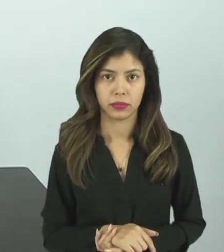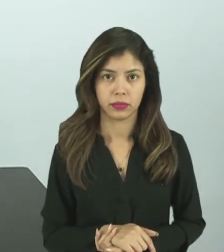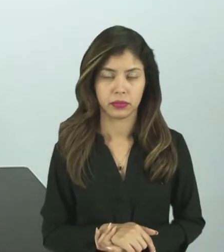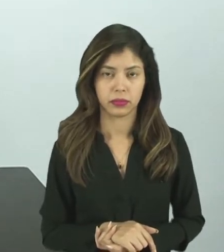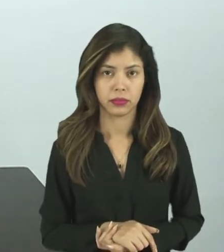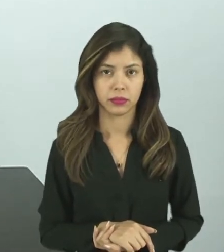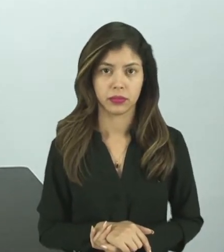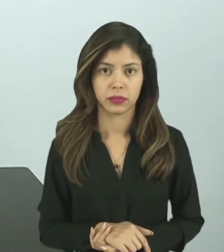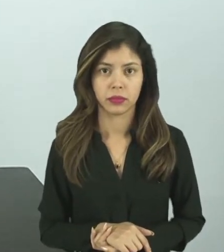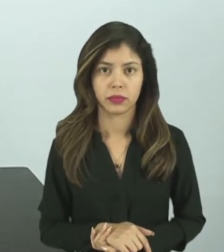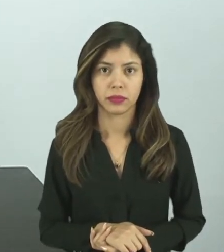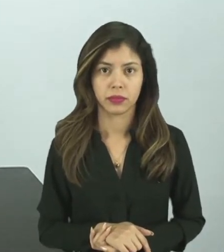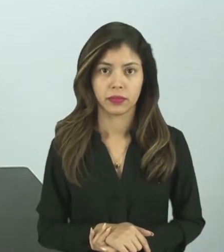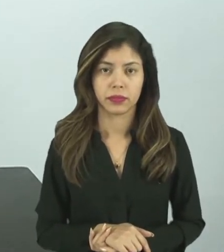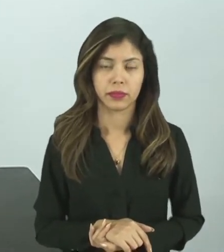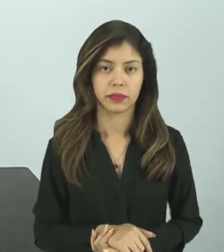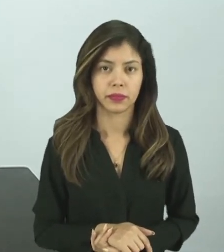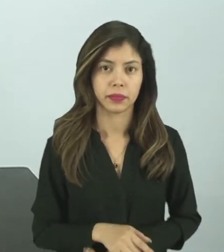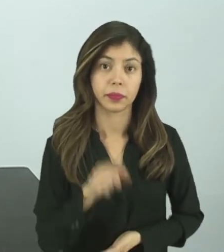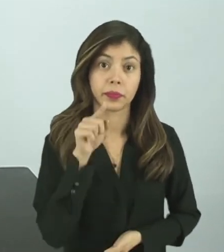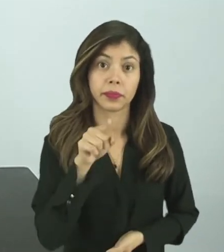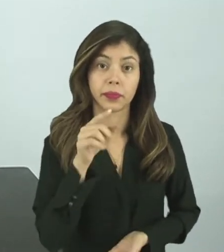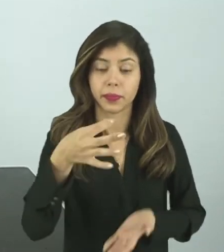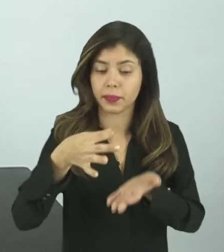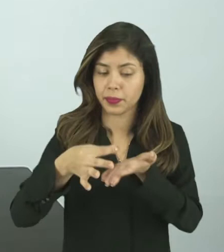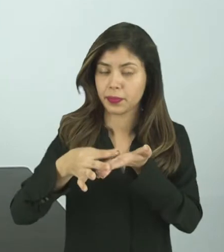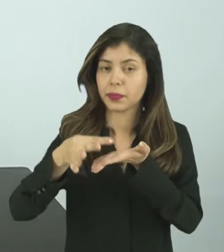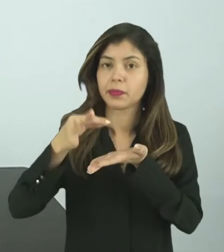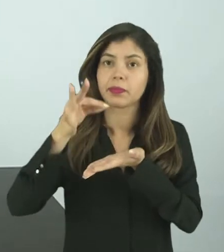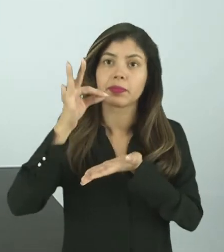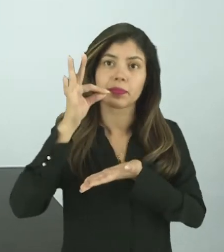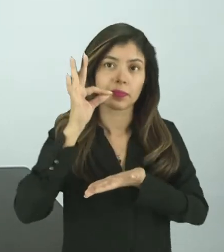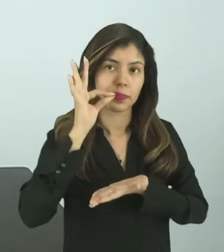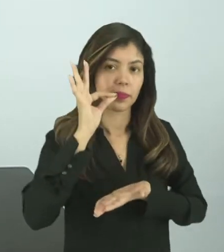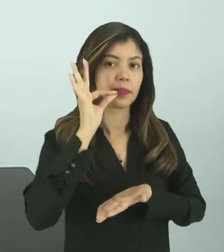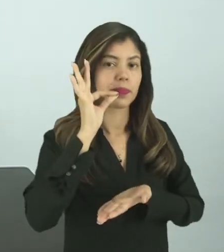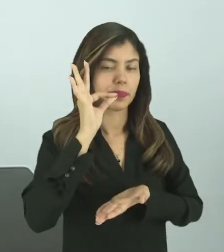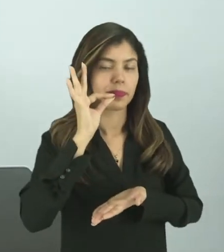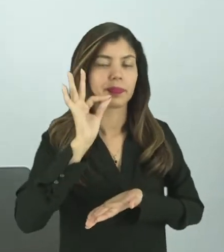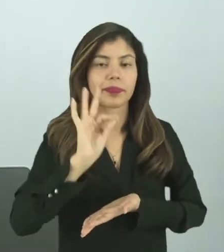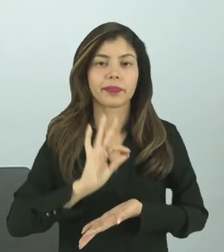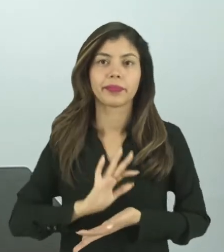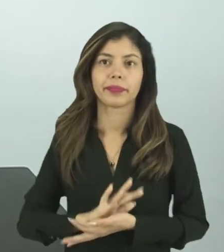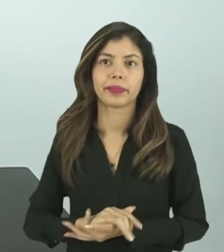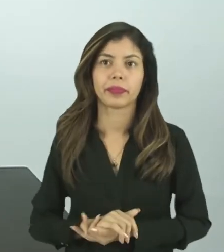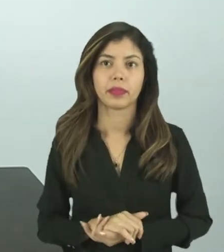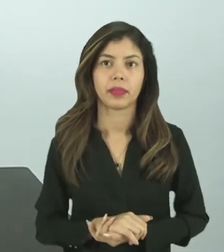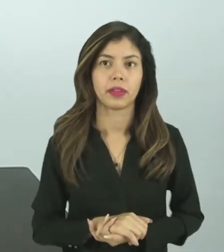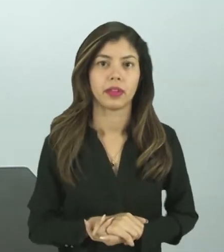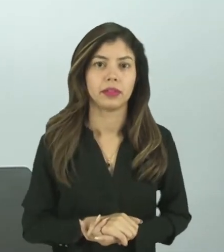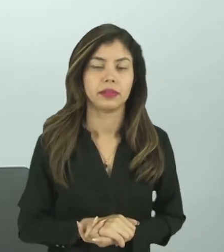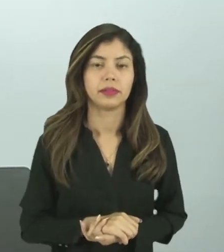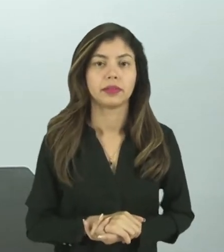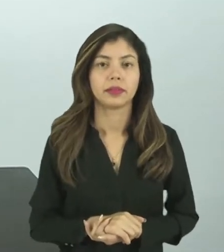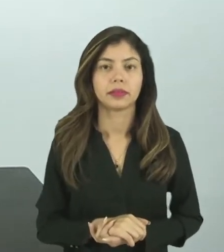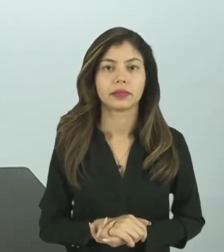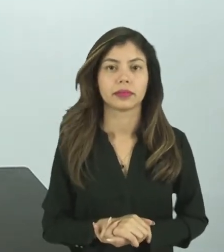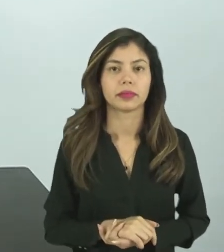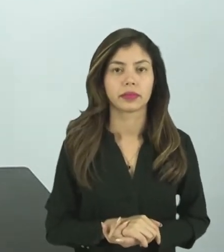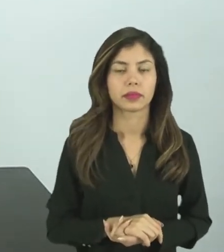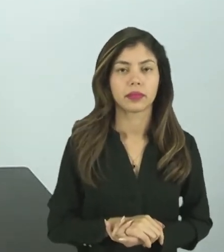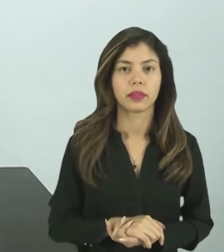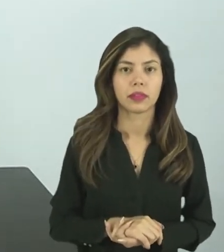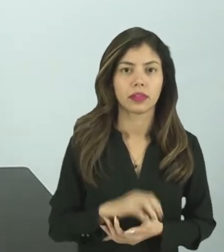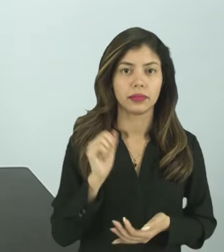Vocês tomam café, não é isso? Então, já tem três